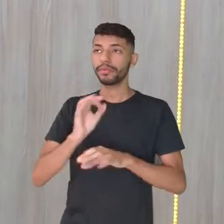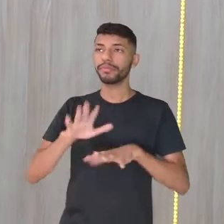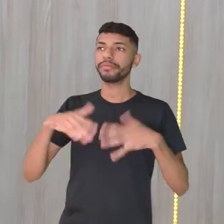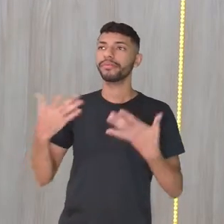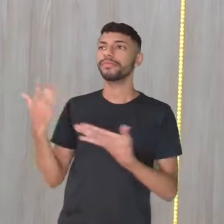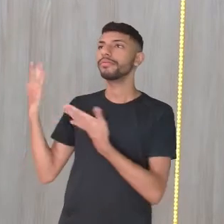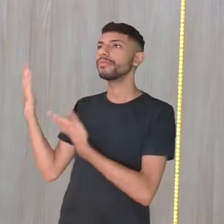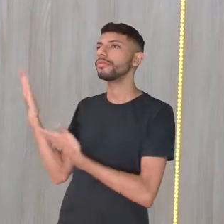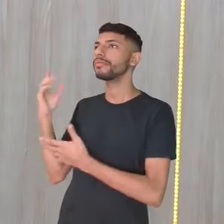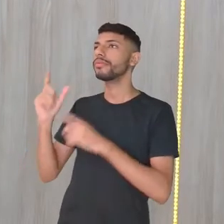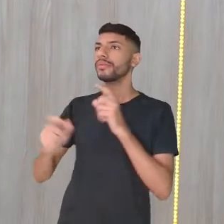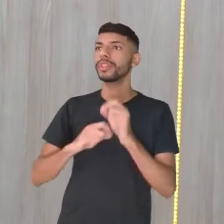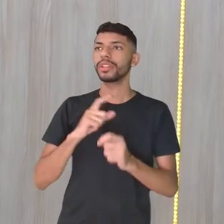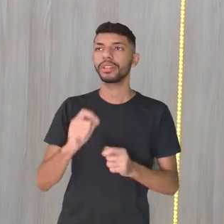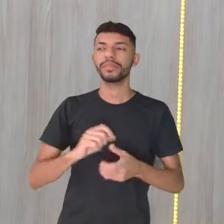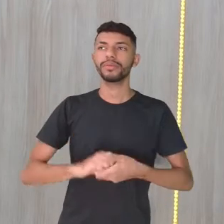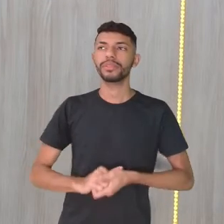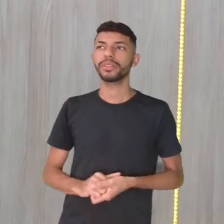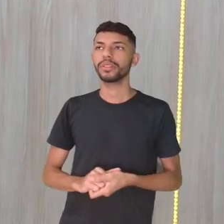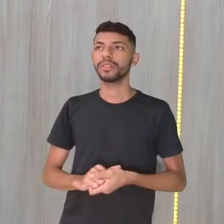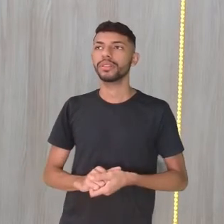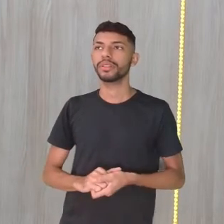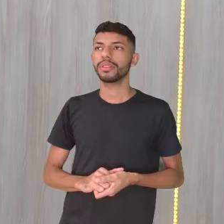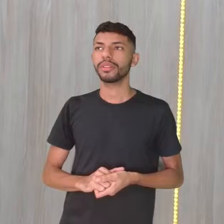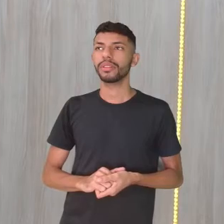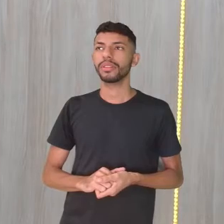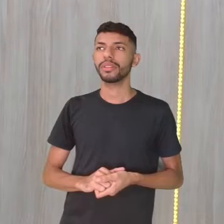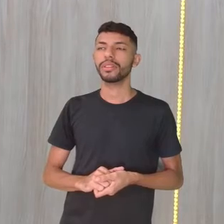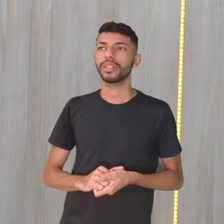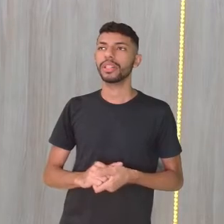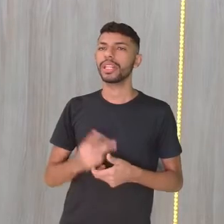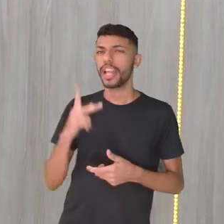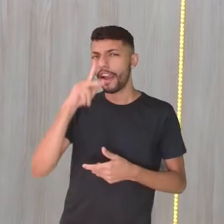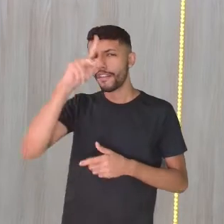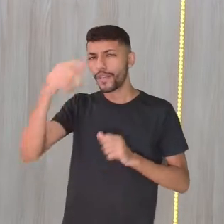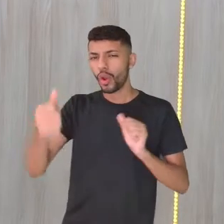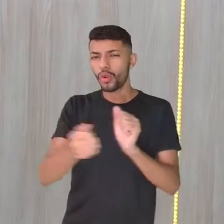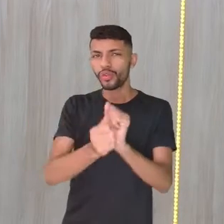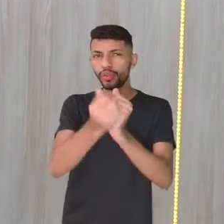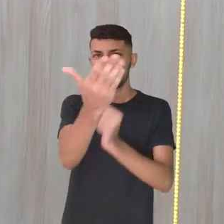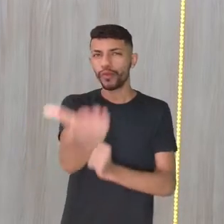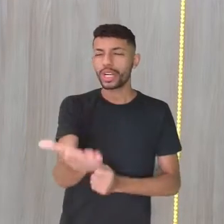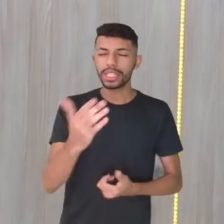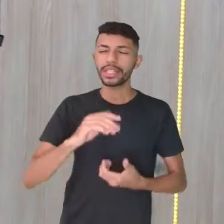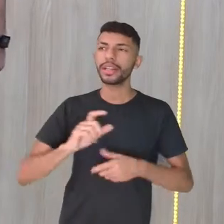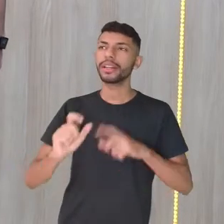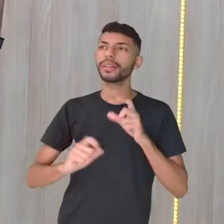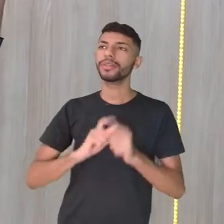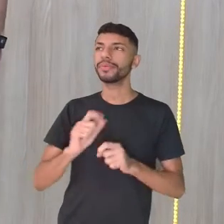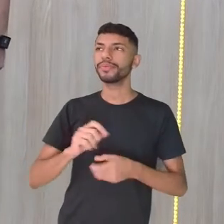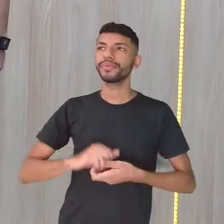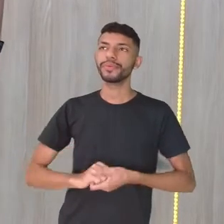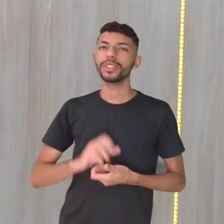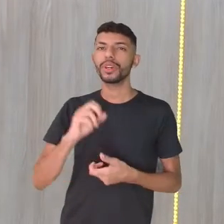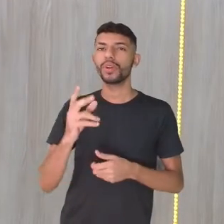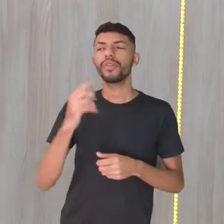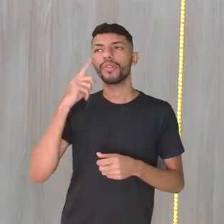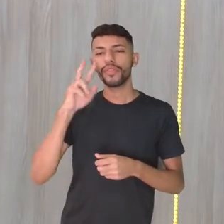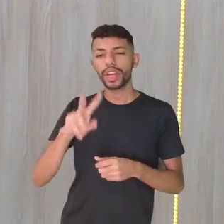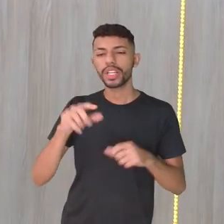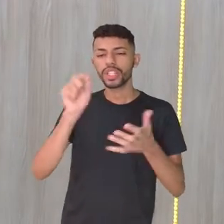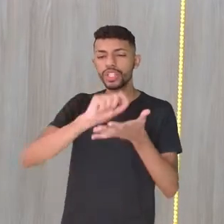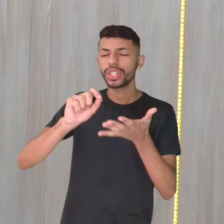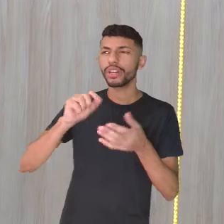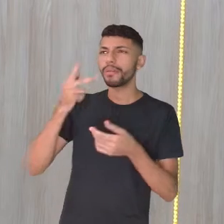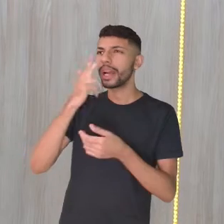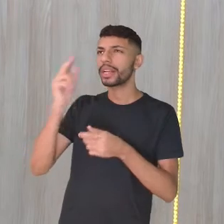você está dizendo aqui, se você ouvir, você está dizendo aqui, que a força esteja com você, ou se você vê por escrito, você está vendo